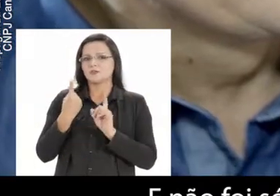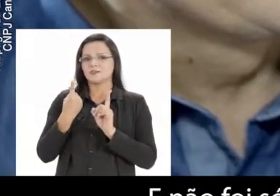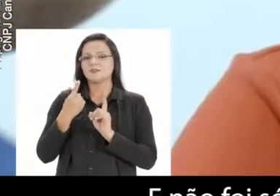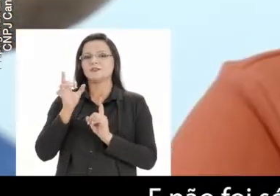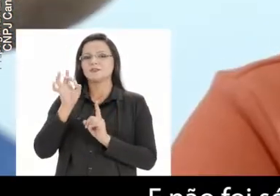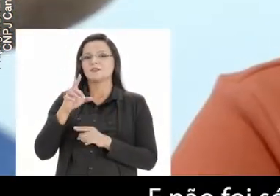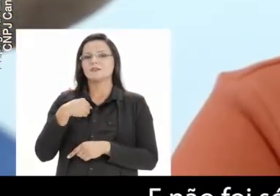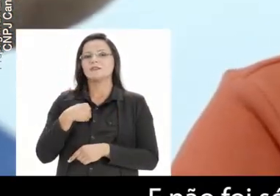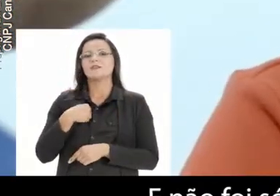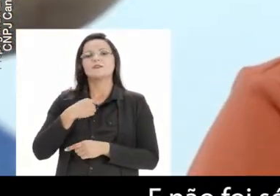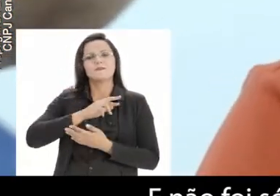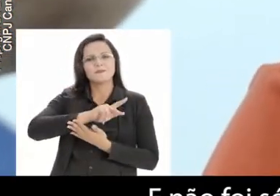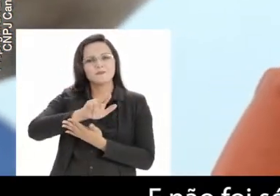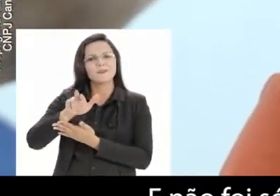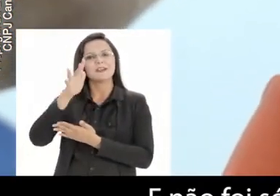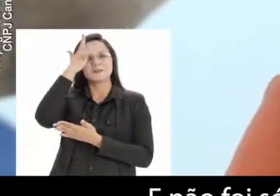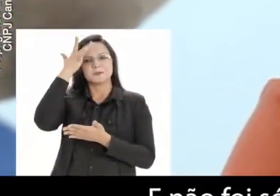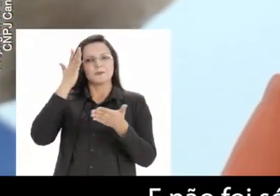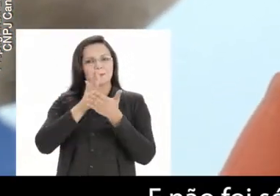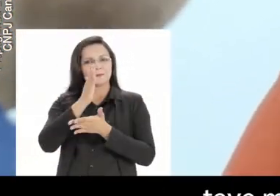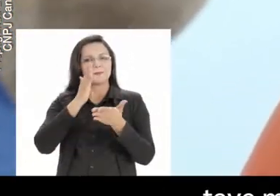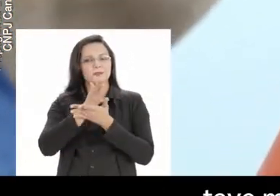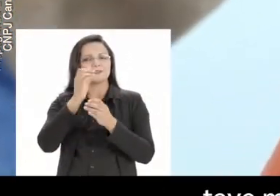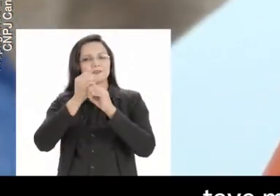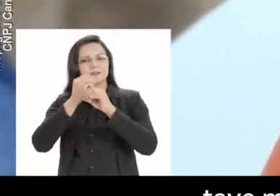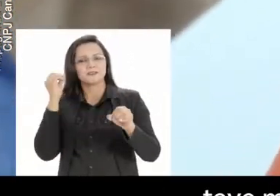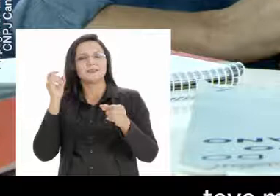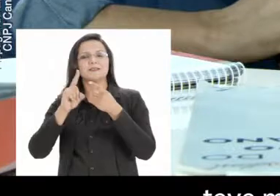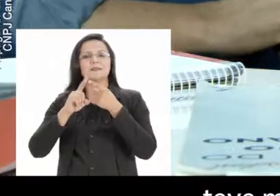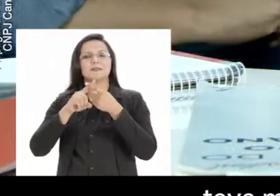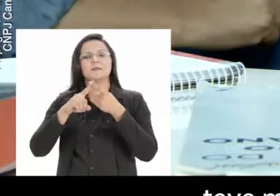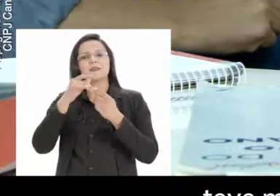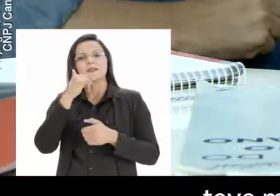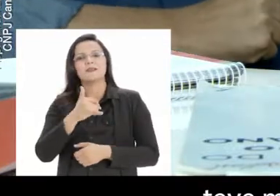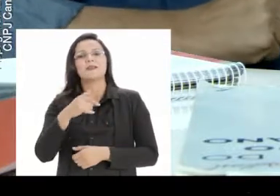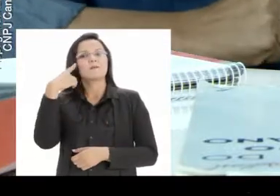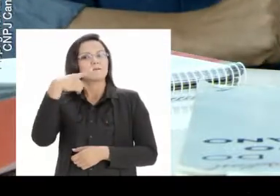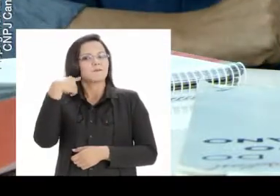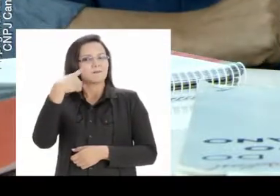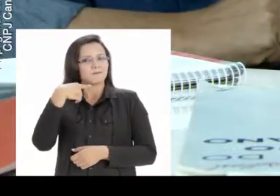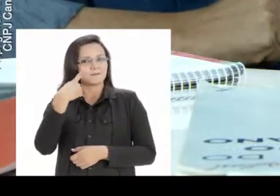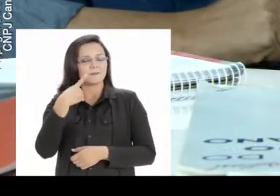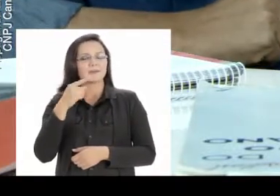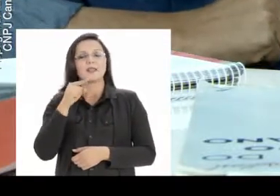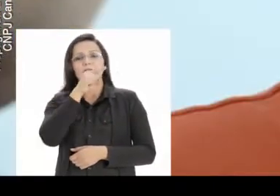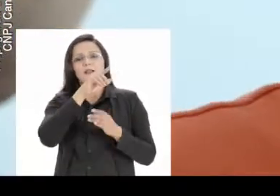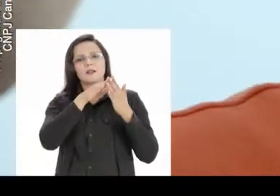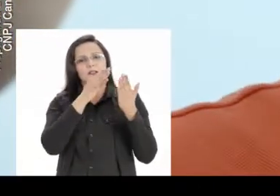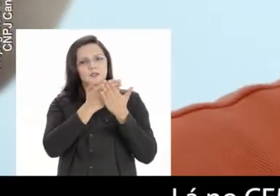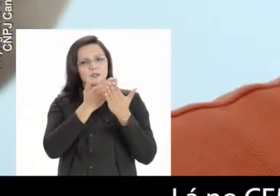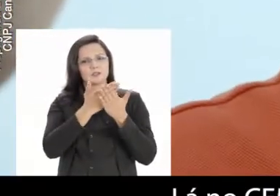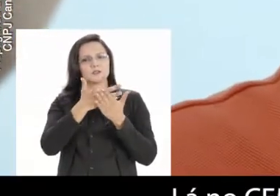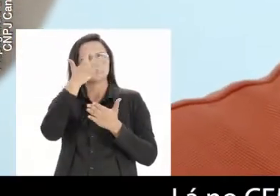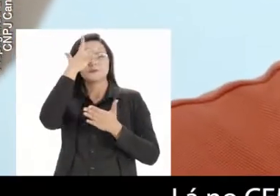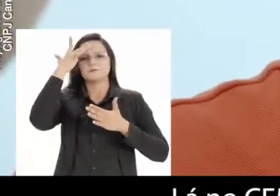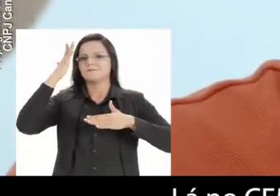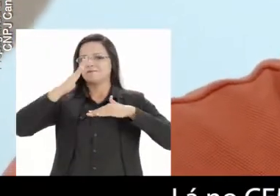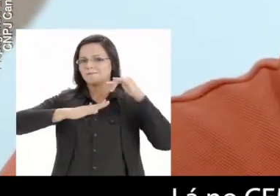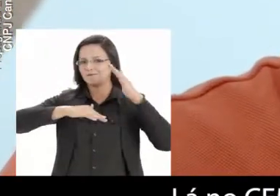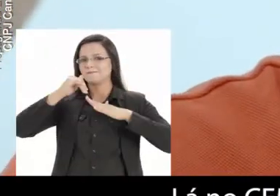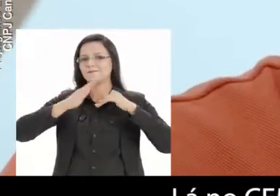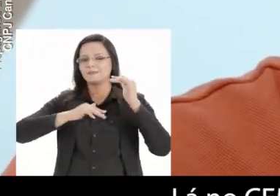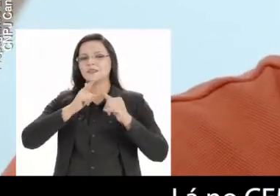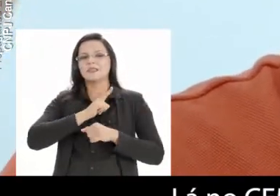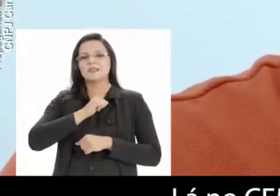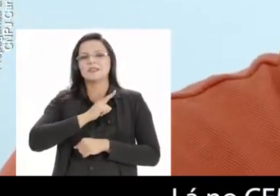só eu, eu posso falar por isso, porque não foi só eu. Teve muitas aprovações como engenharia civil, engenharia elétrica, direito. Lá no Centro de Pedro Sá, os